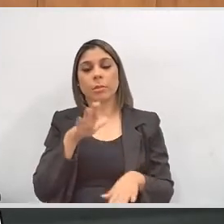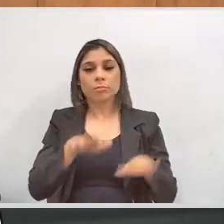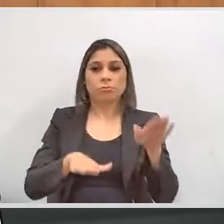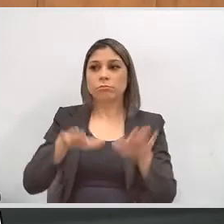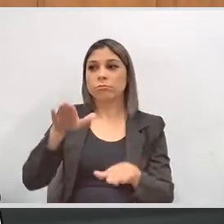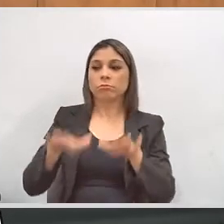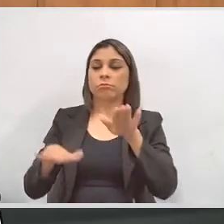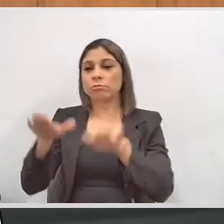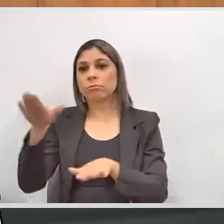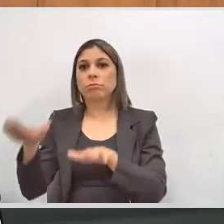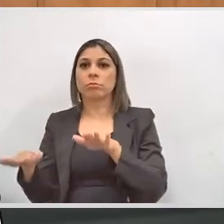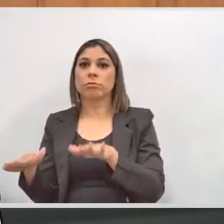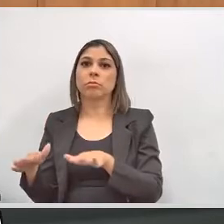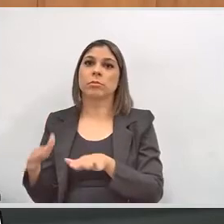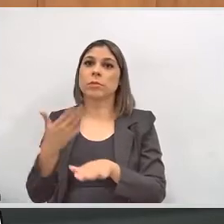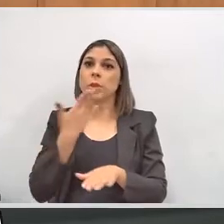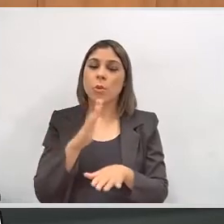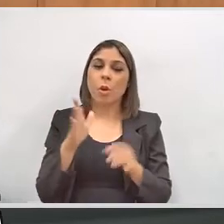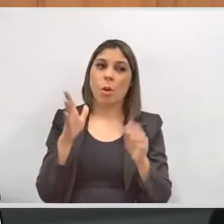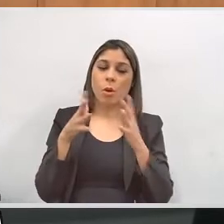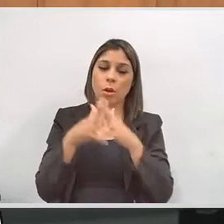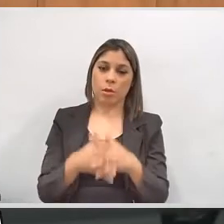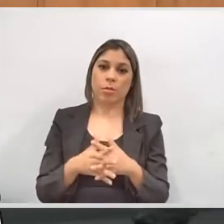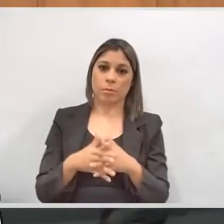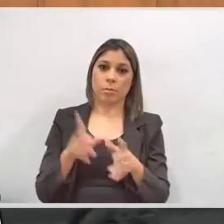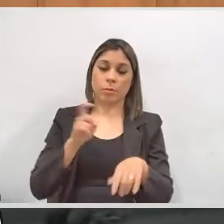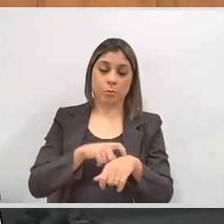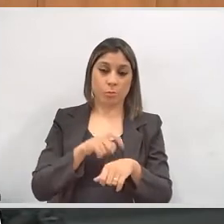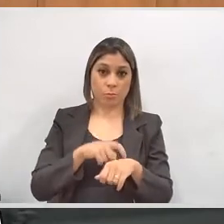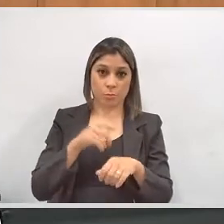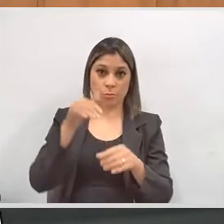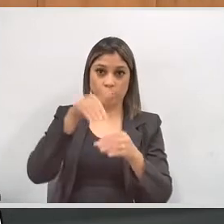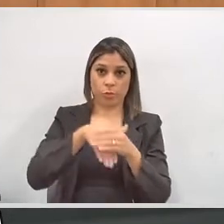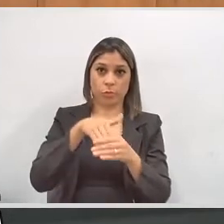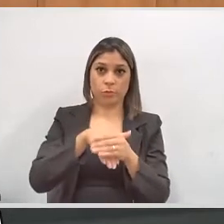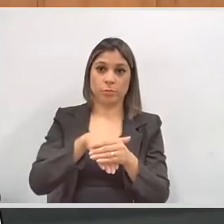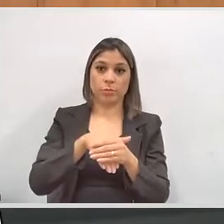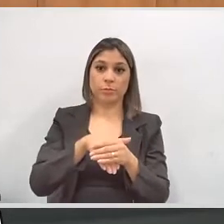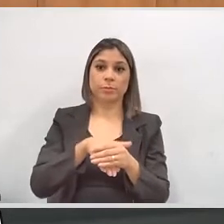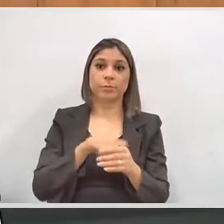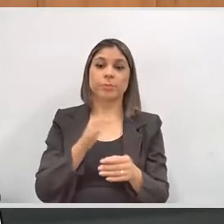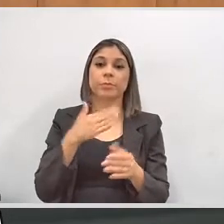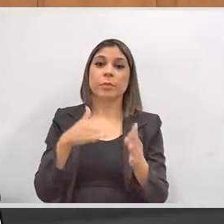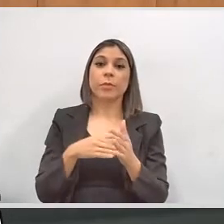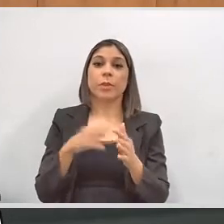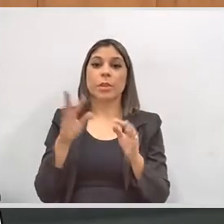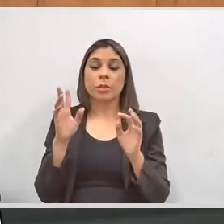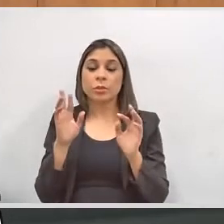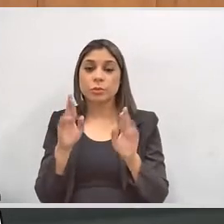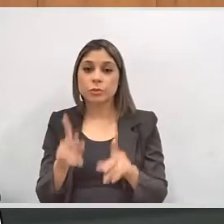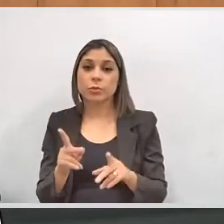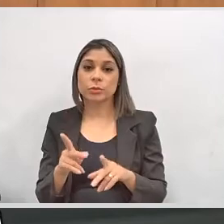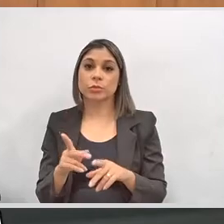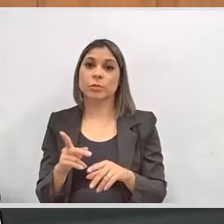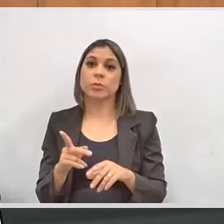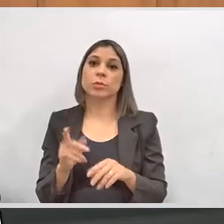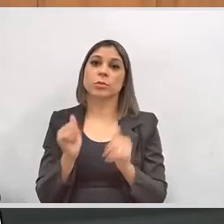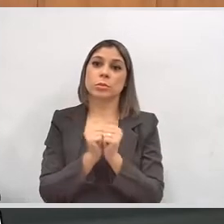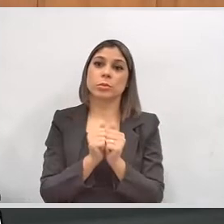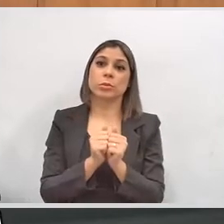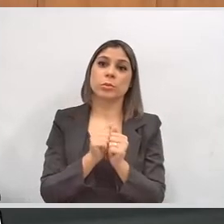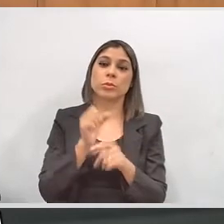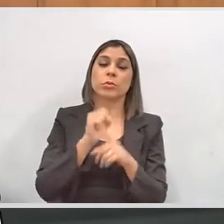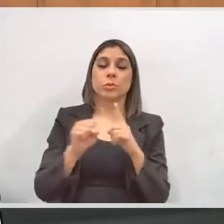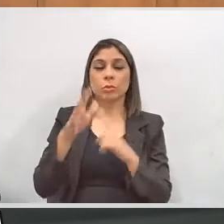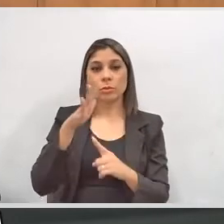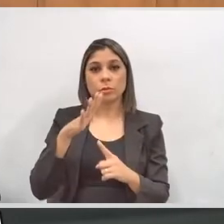variação de grau de limitação no momento do exercício do voto. Tudo isso é um desafio conjunto da justiça eleitoral